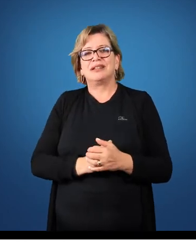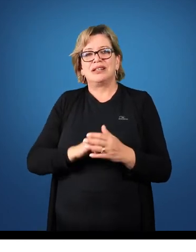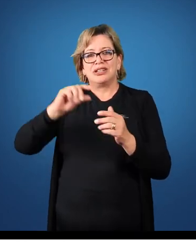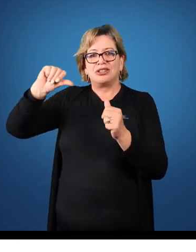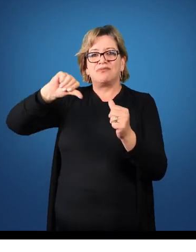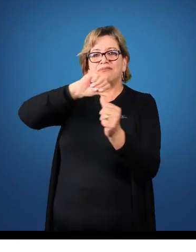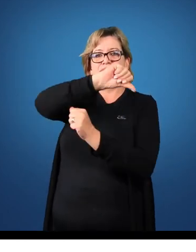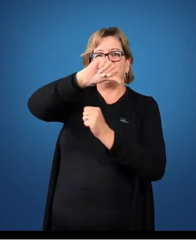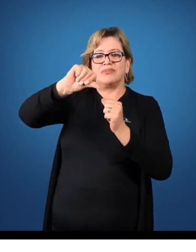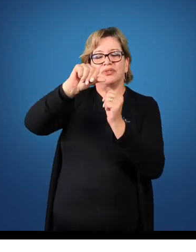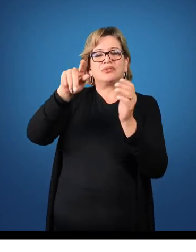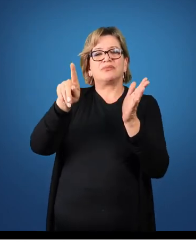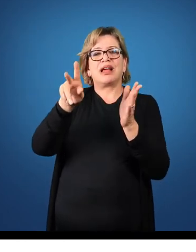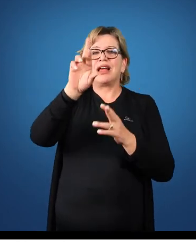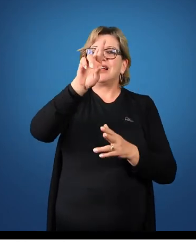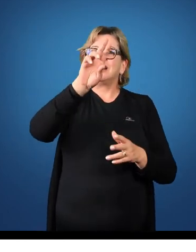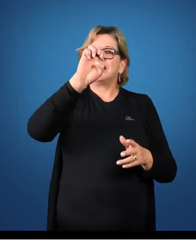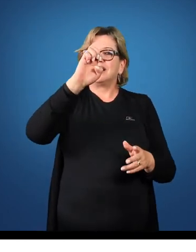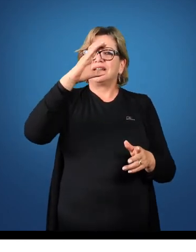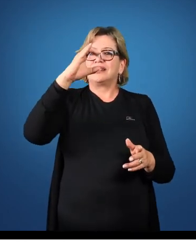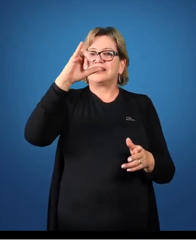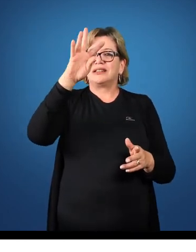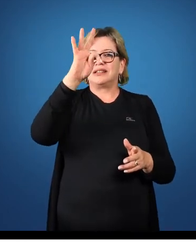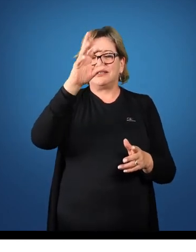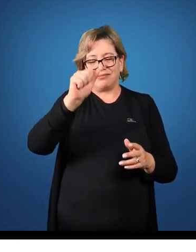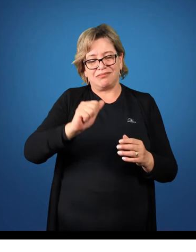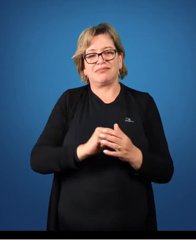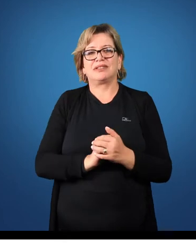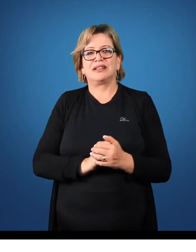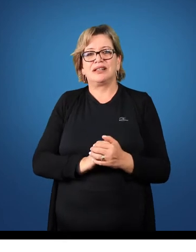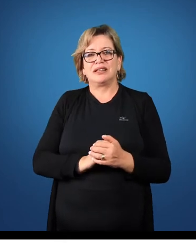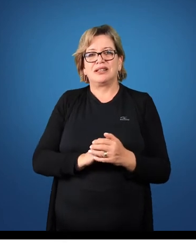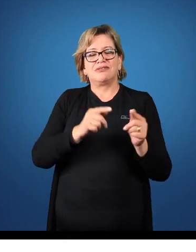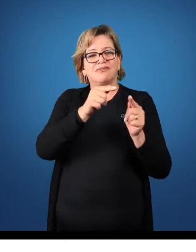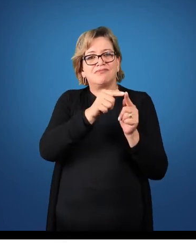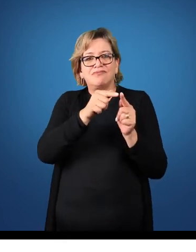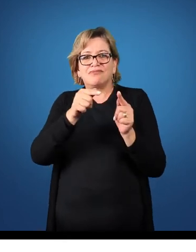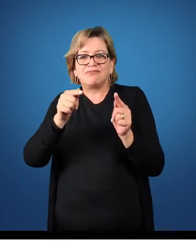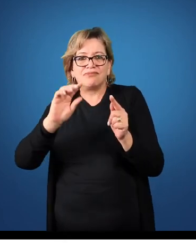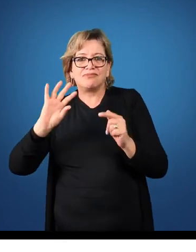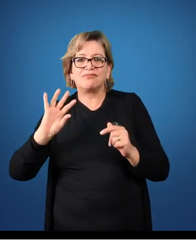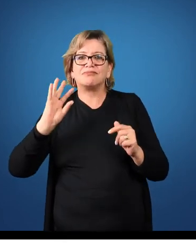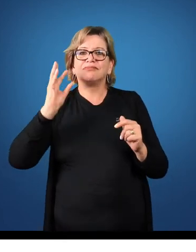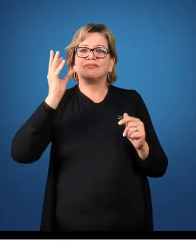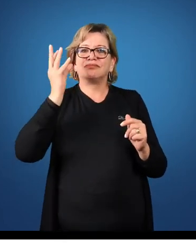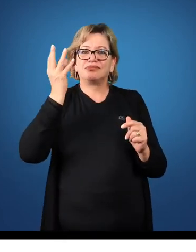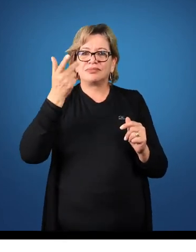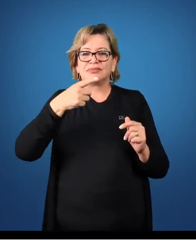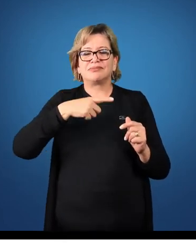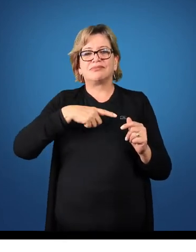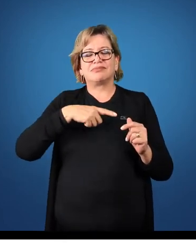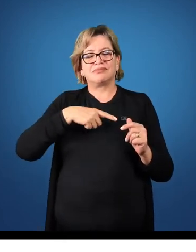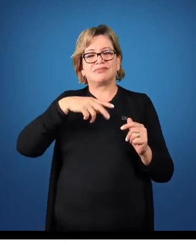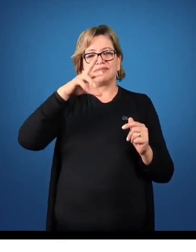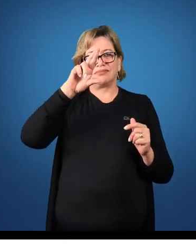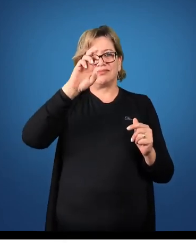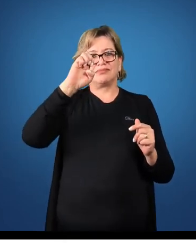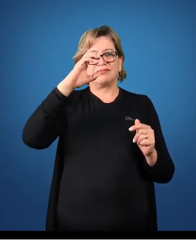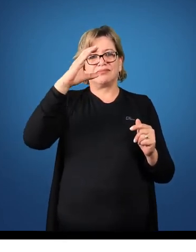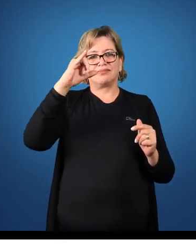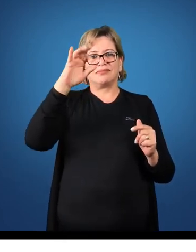transfiro de obrigação para a receita. Naquele período em que isto ocorrer, eu tenho uma receita.